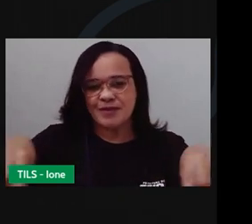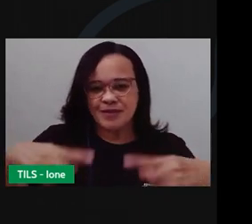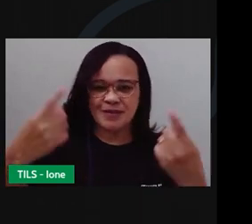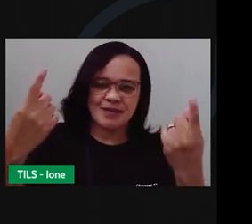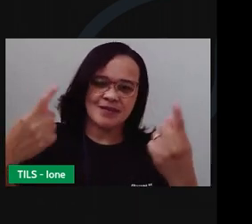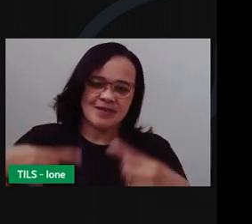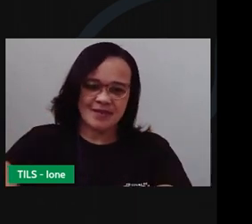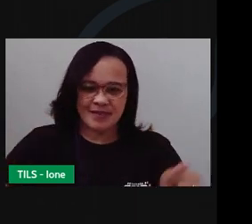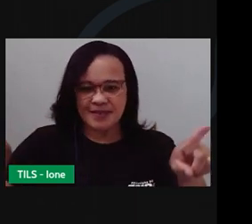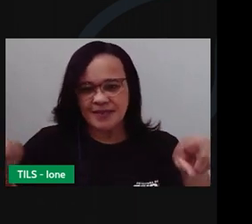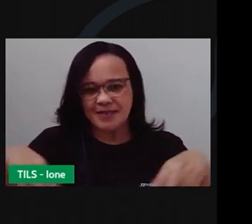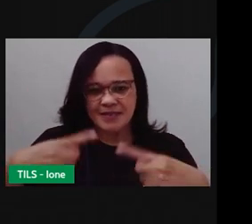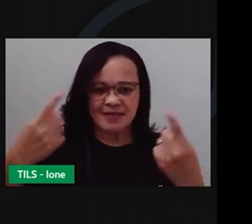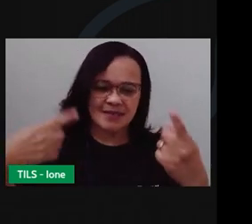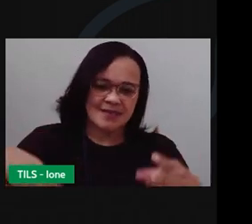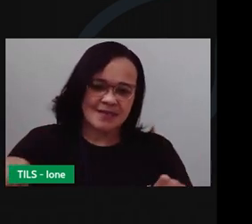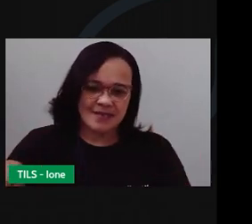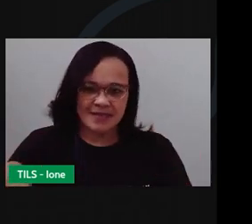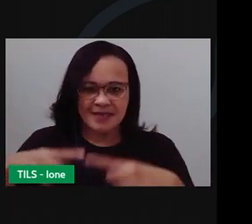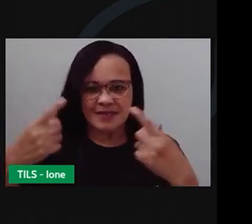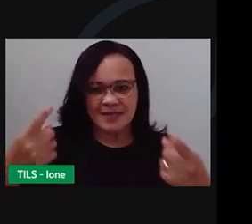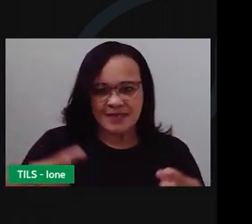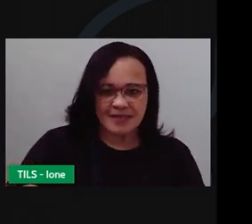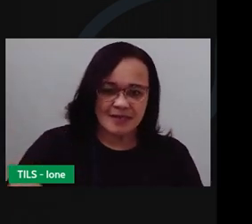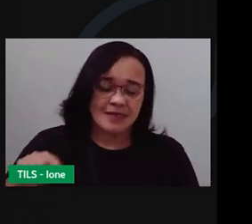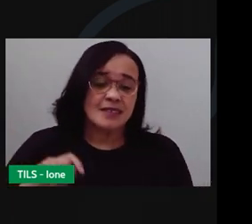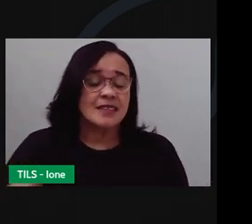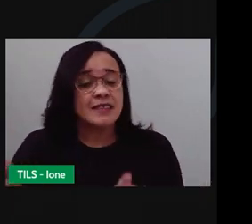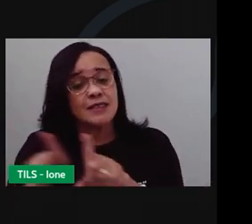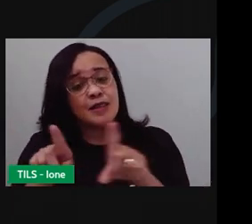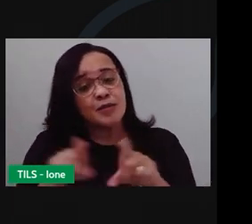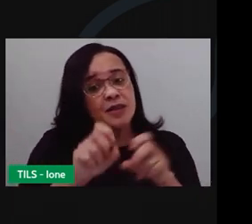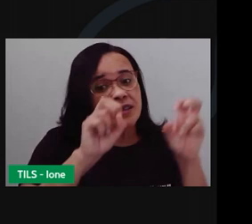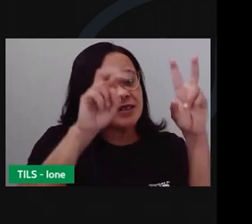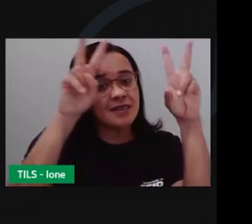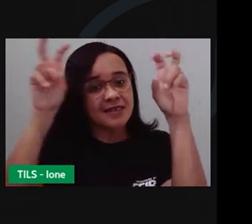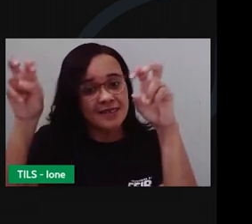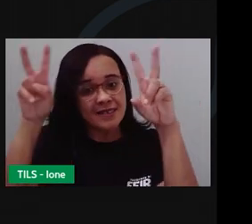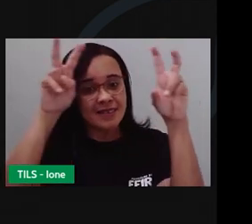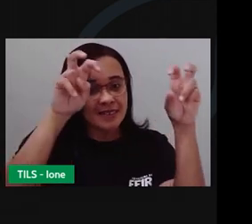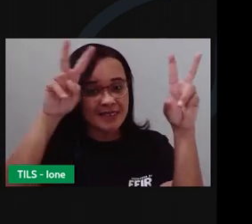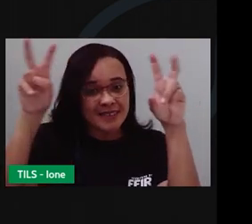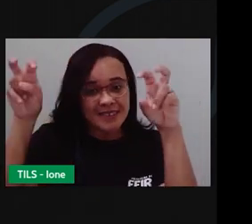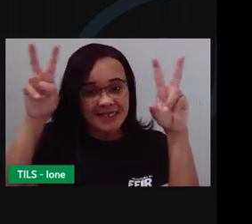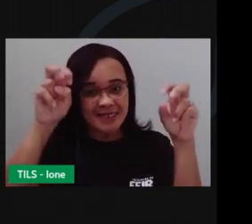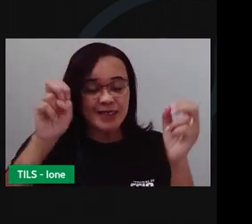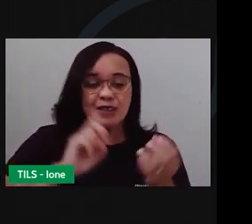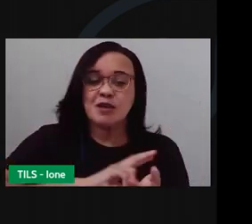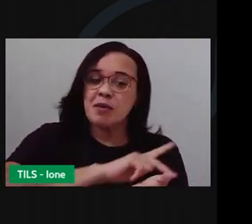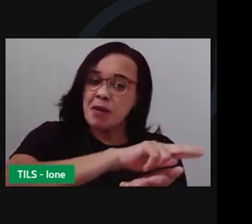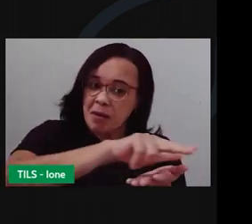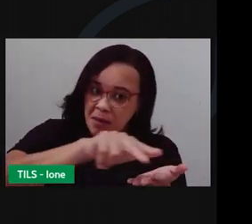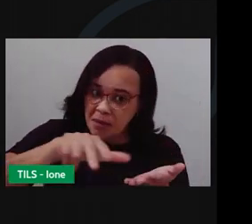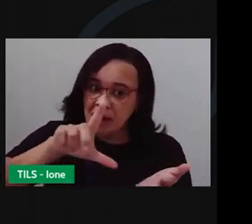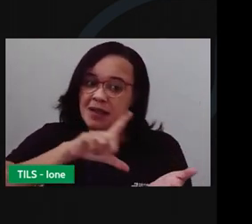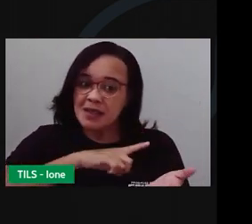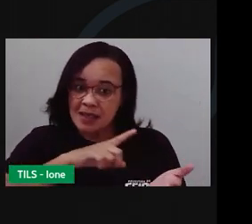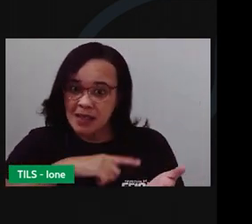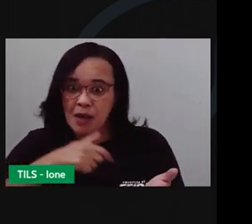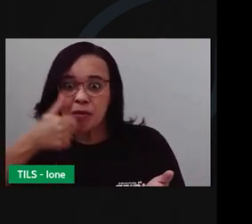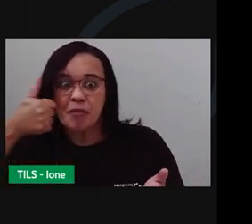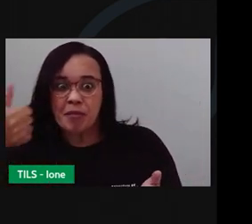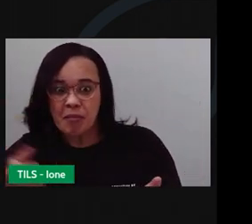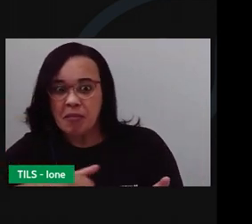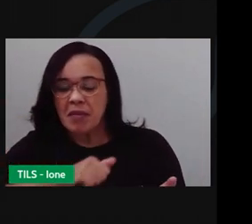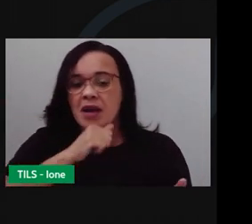Mas trata de outros temas, a luta do bem contra o mal, A crença do nosso